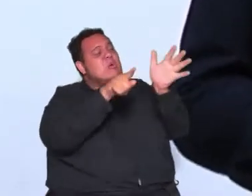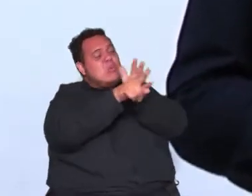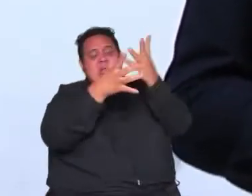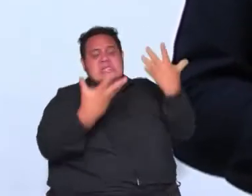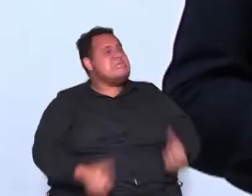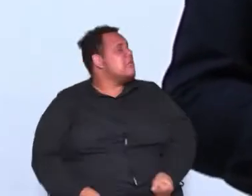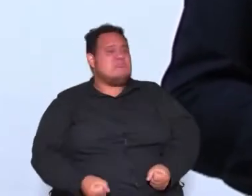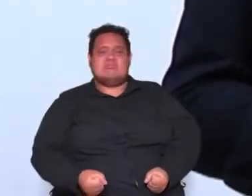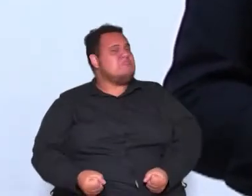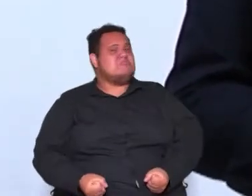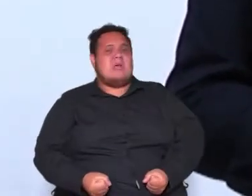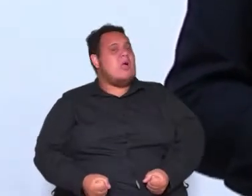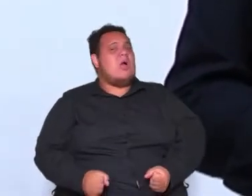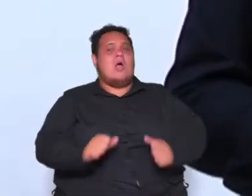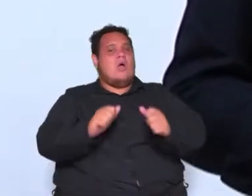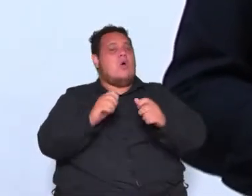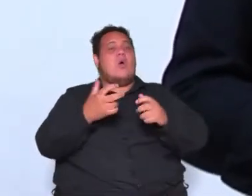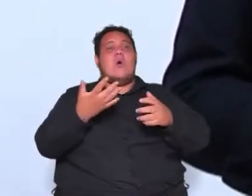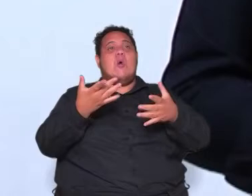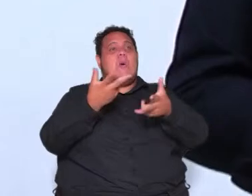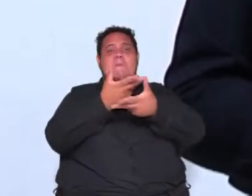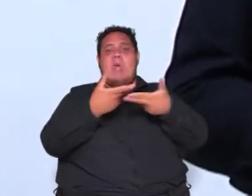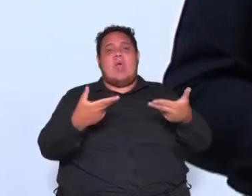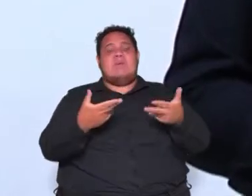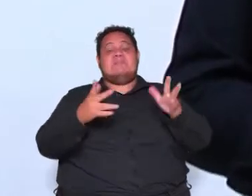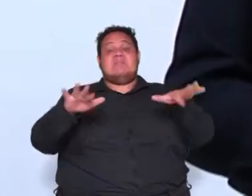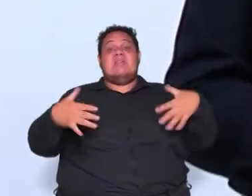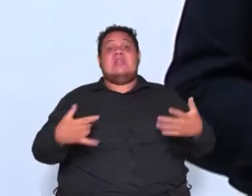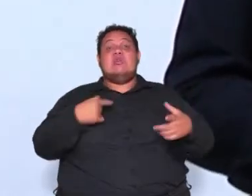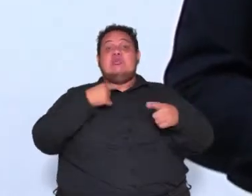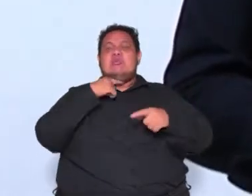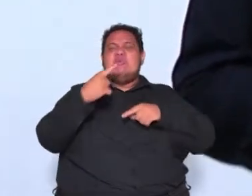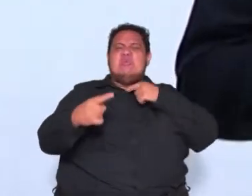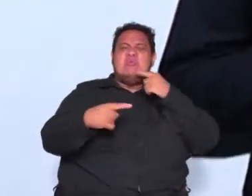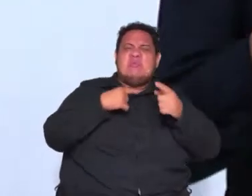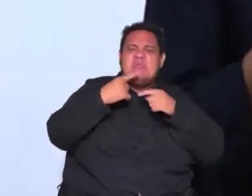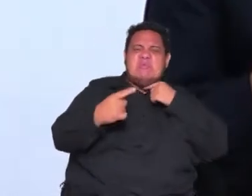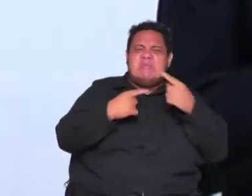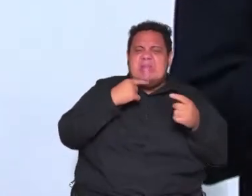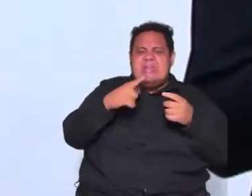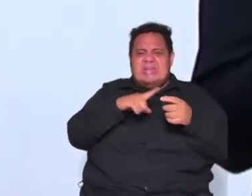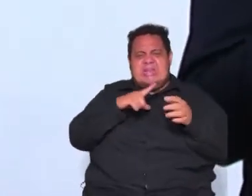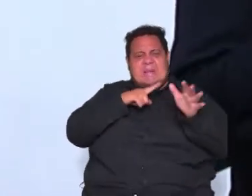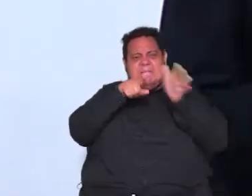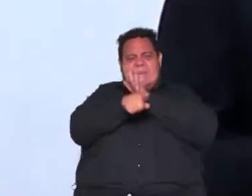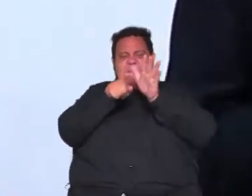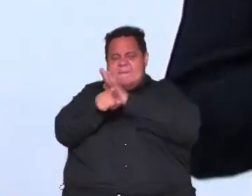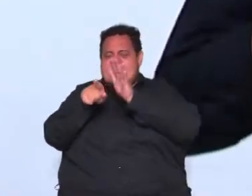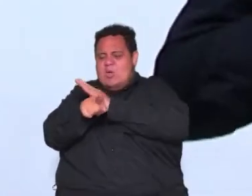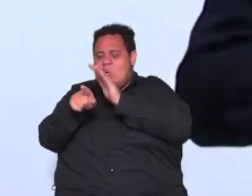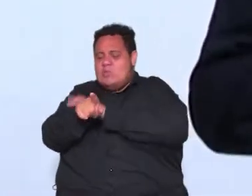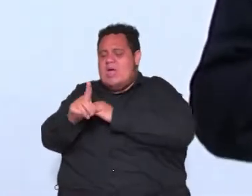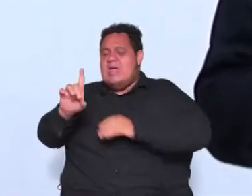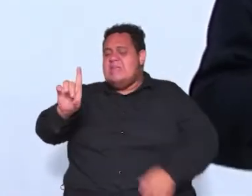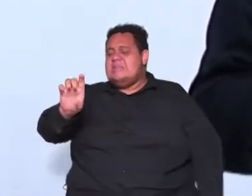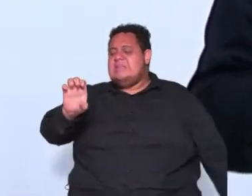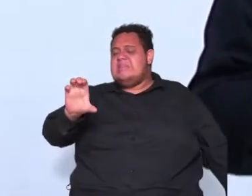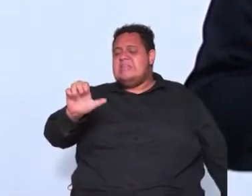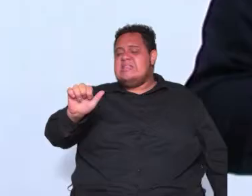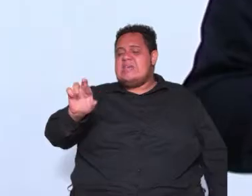as coisas prontas mas sempre duvidar então para Descartes a existência estava